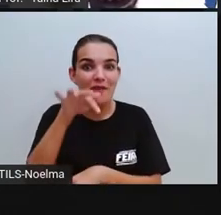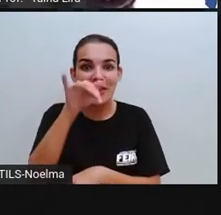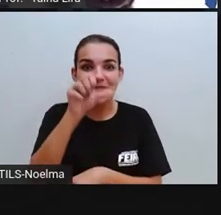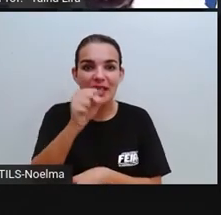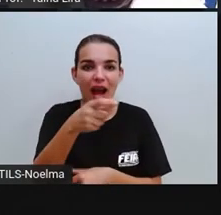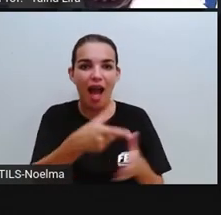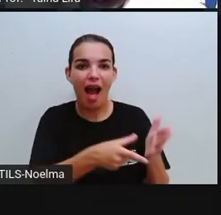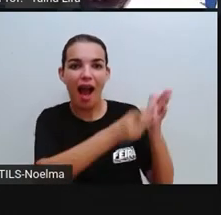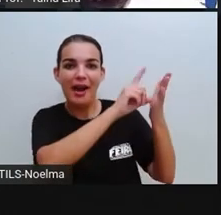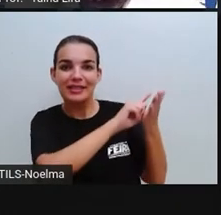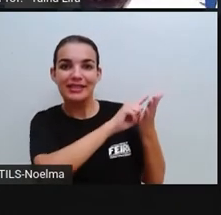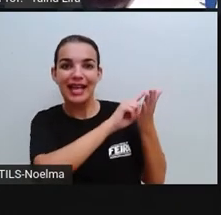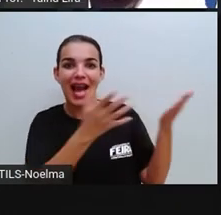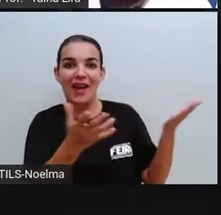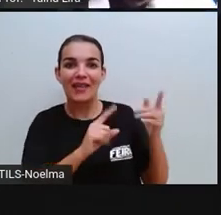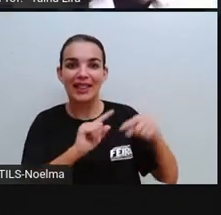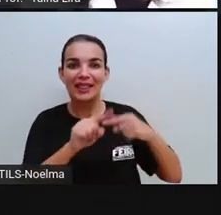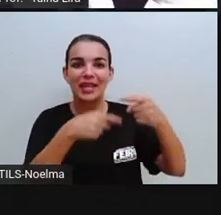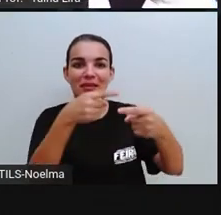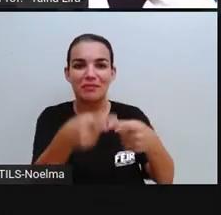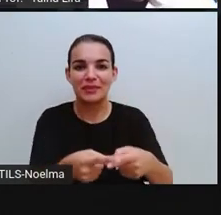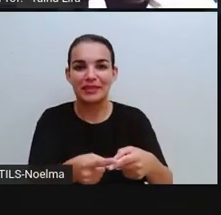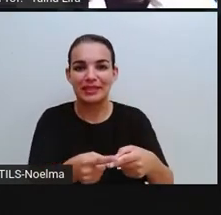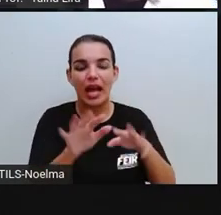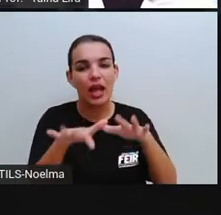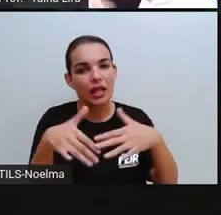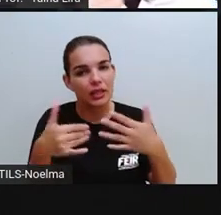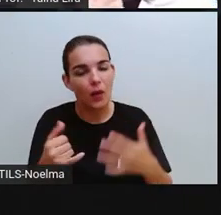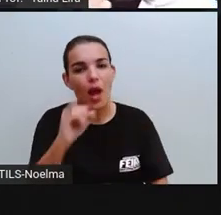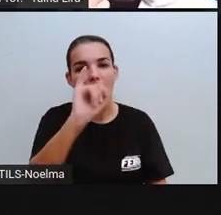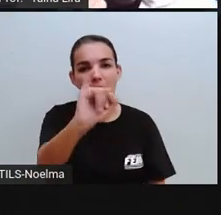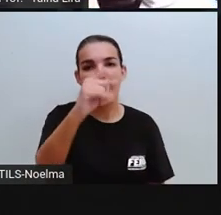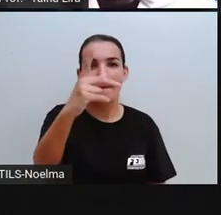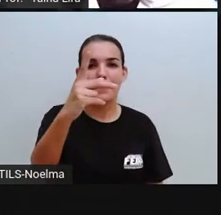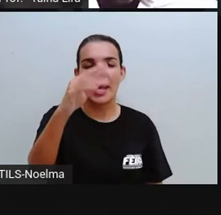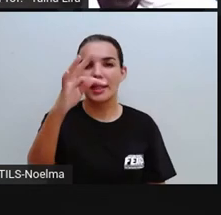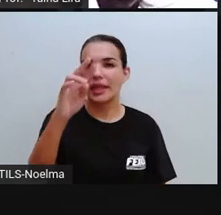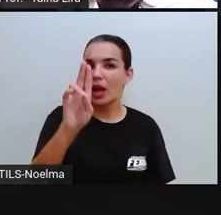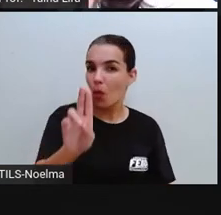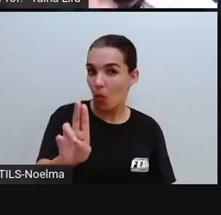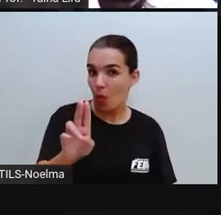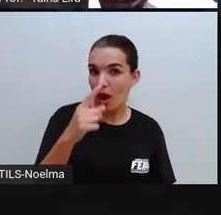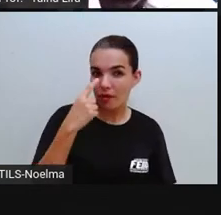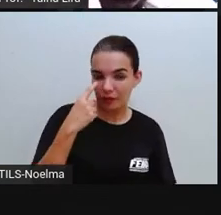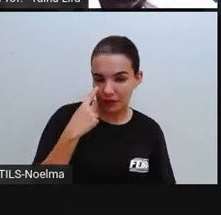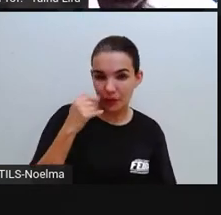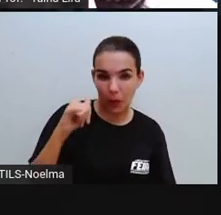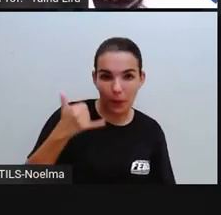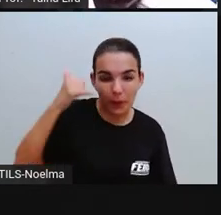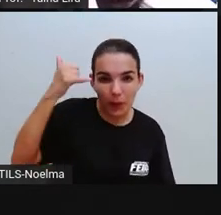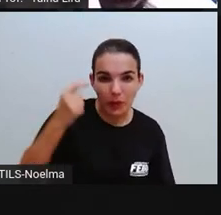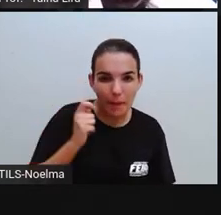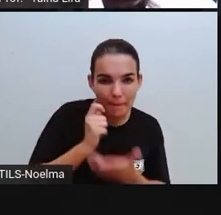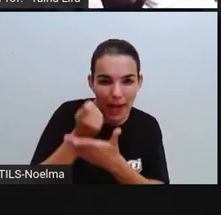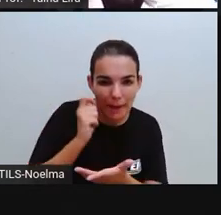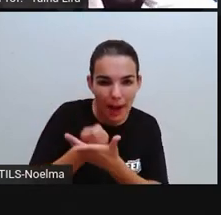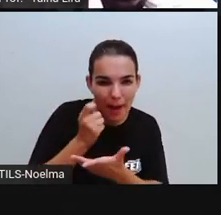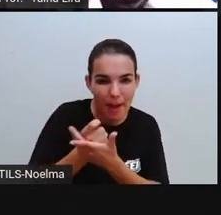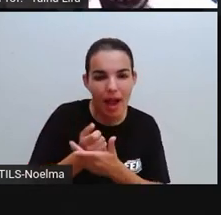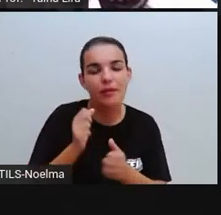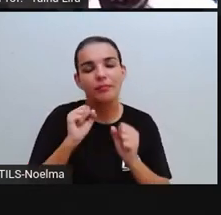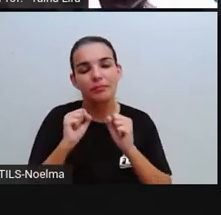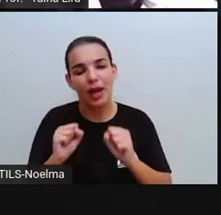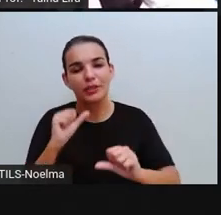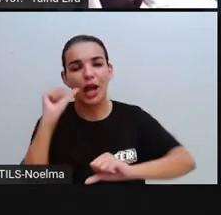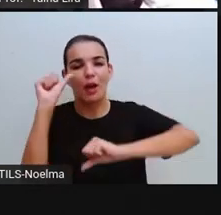né, e agora depois. Então, o IPTU, que nós vimos antes, né, serve justamente para isso, para